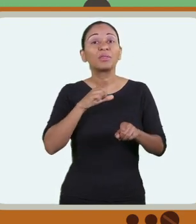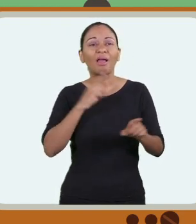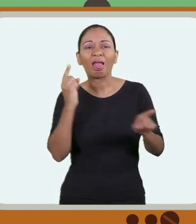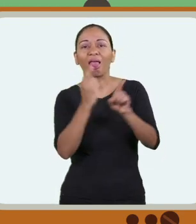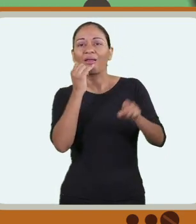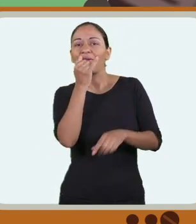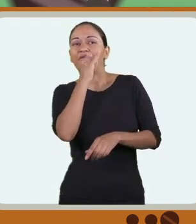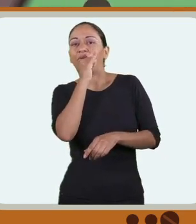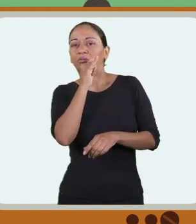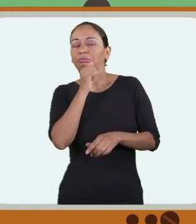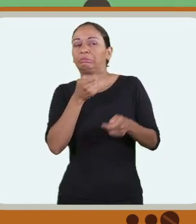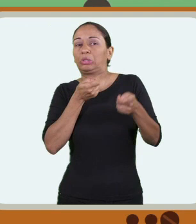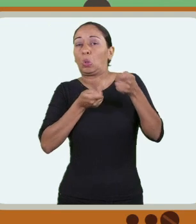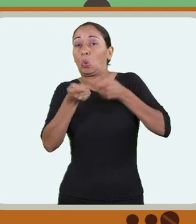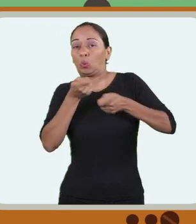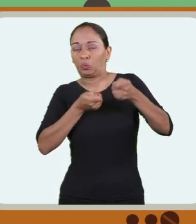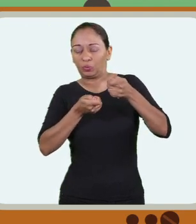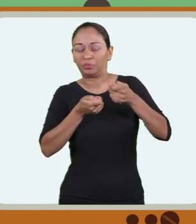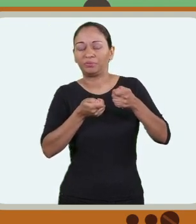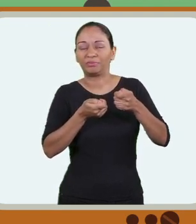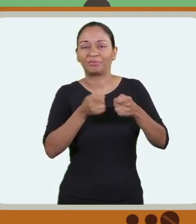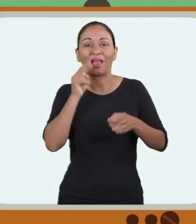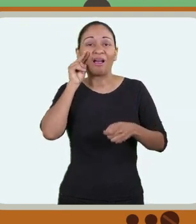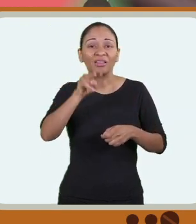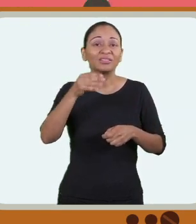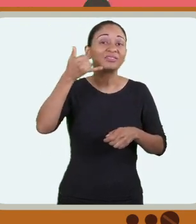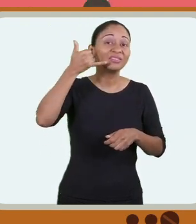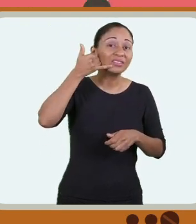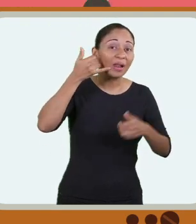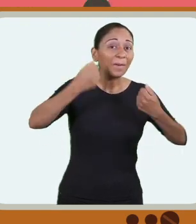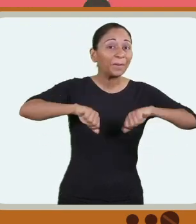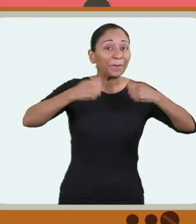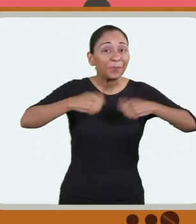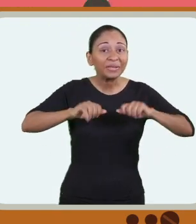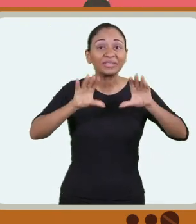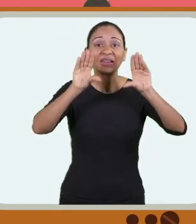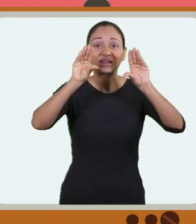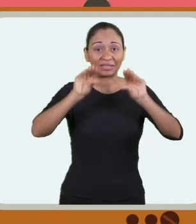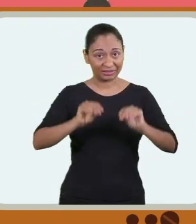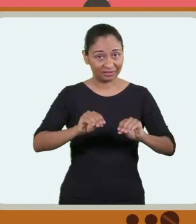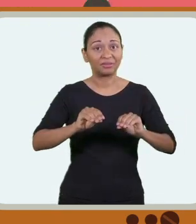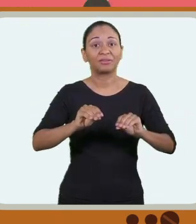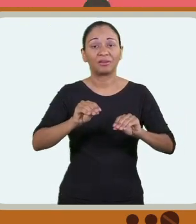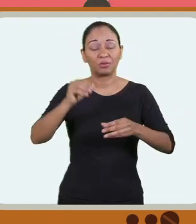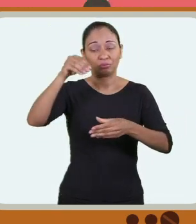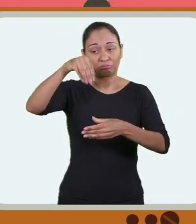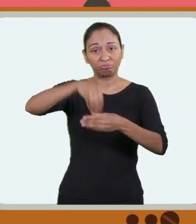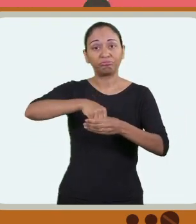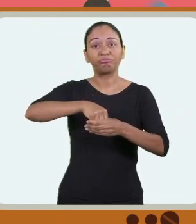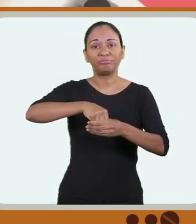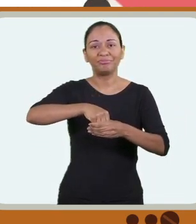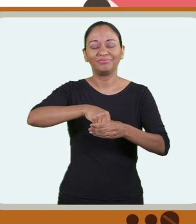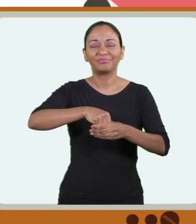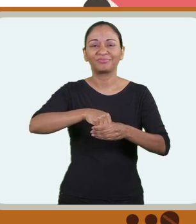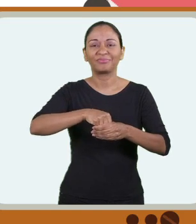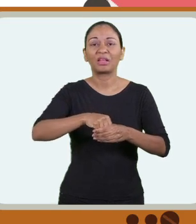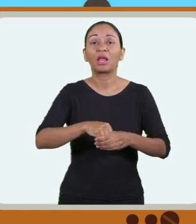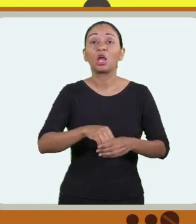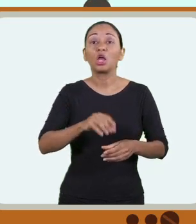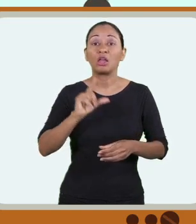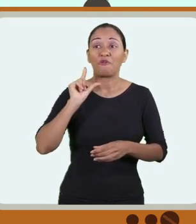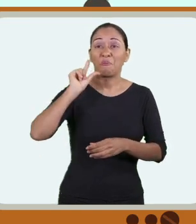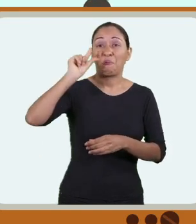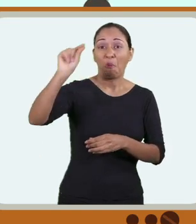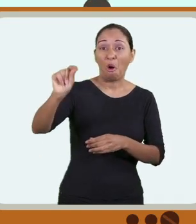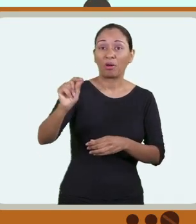Lembre-se que haverá detector de metais para um maior controle. Atenção! O seu celular deve permanecer desligado no Porta-Objetos.